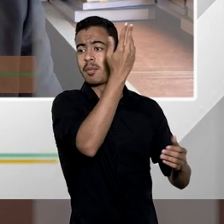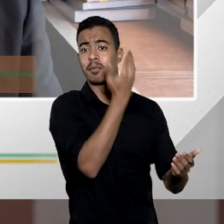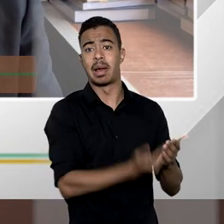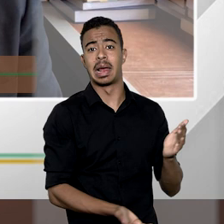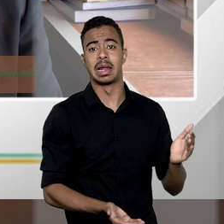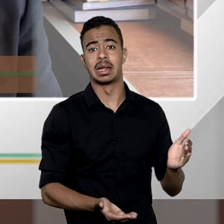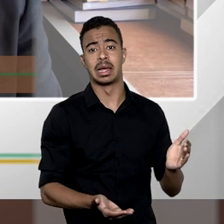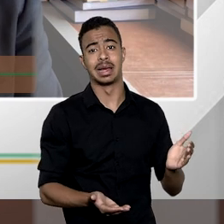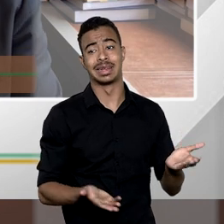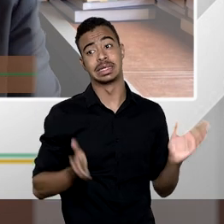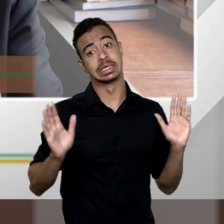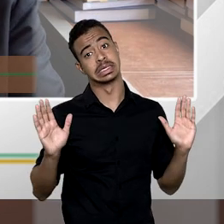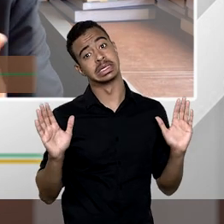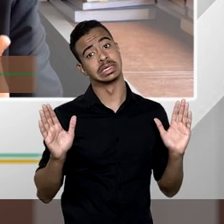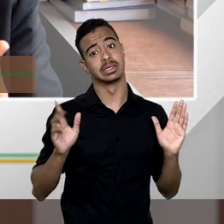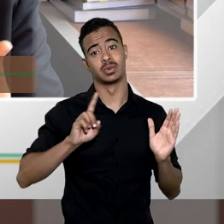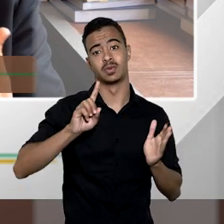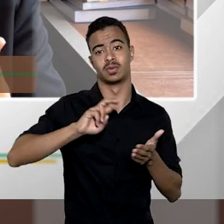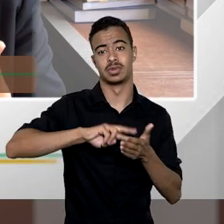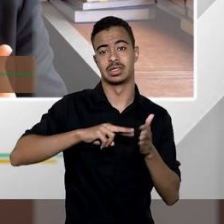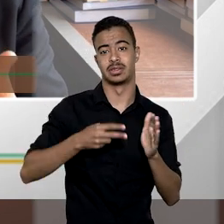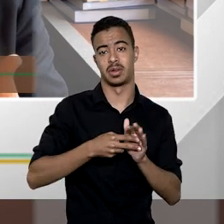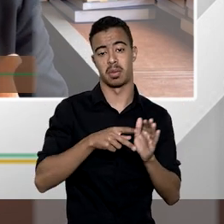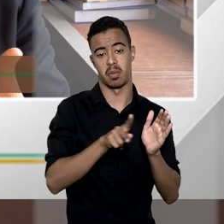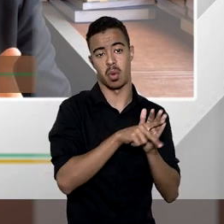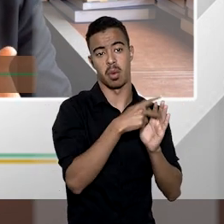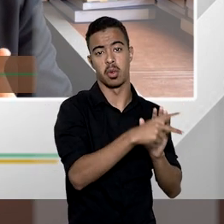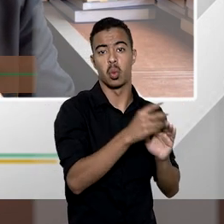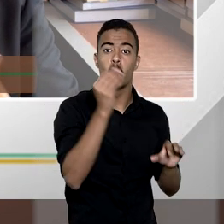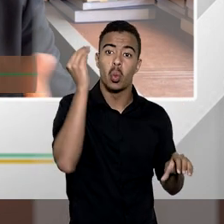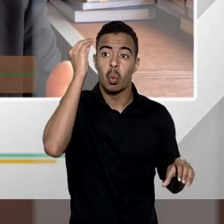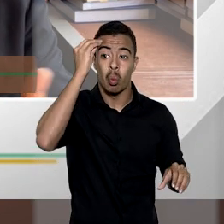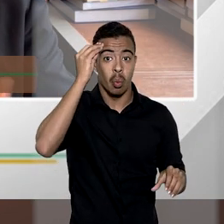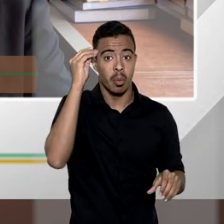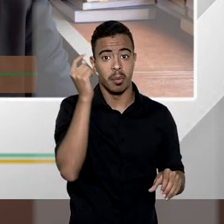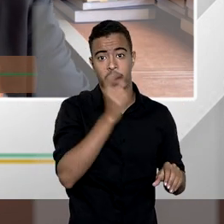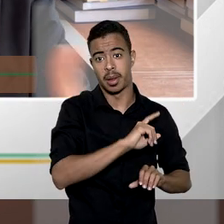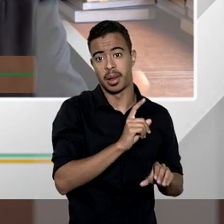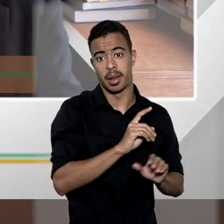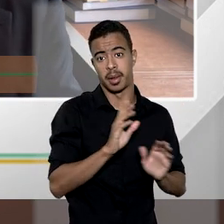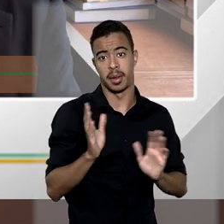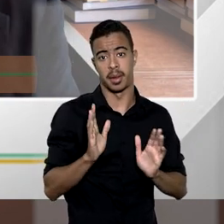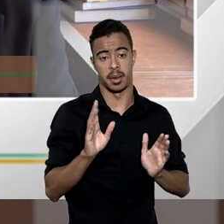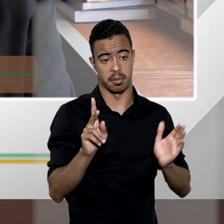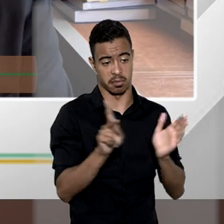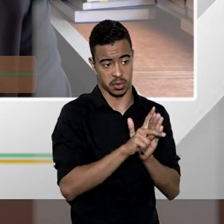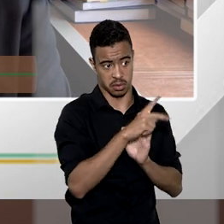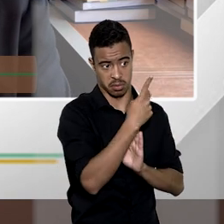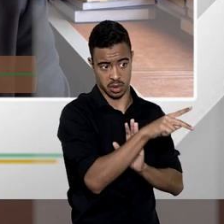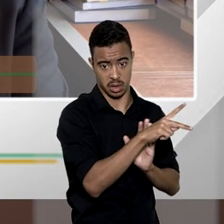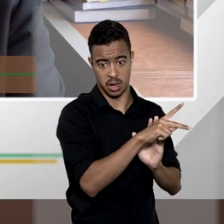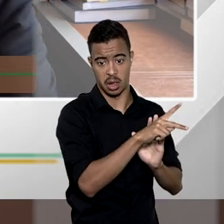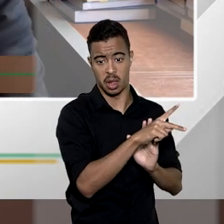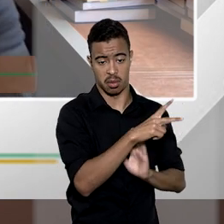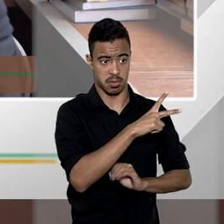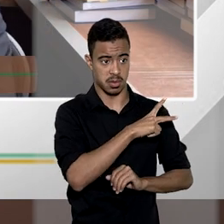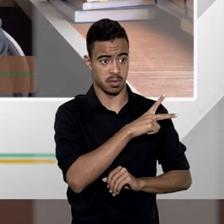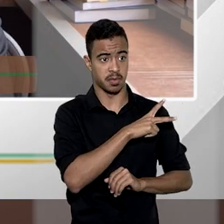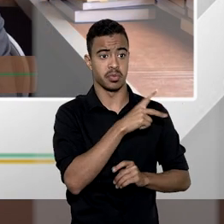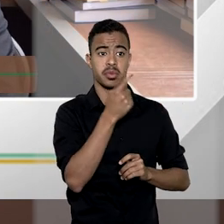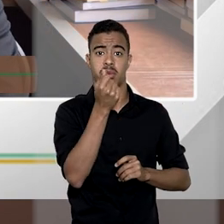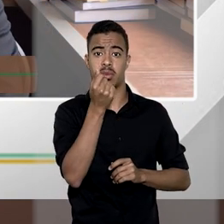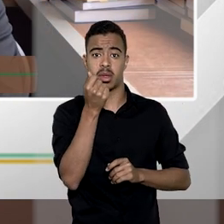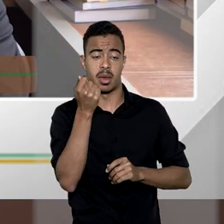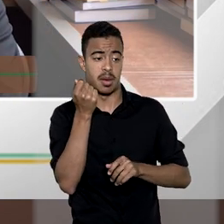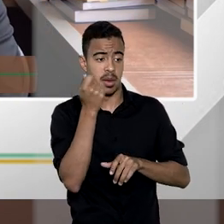isso não significa que o proprietário que foi limitado foi retirado aquele patrimônio dele ele tem que